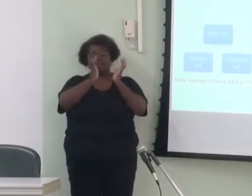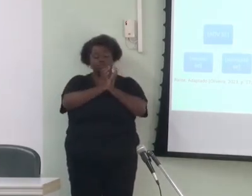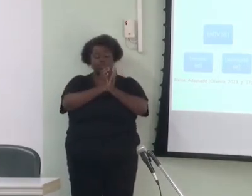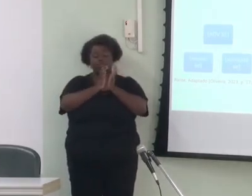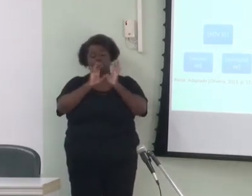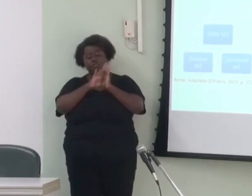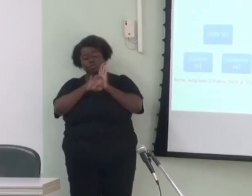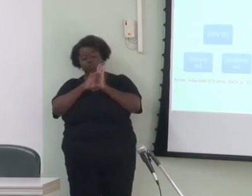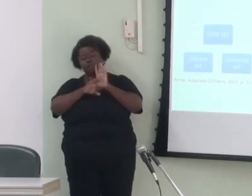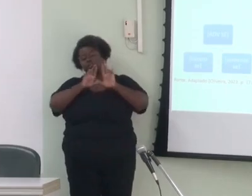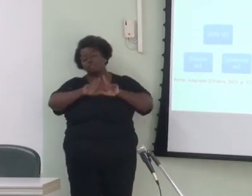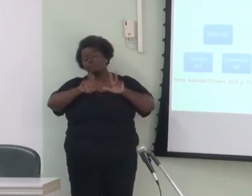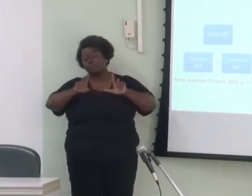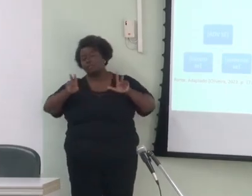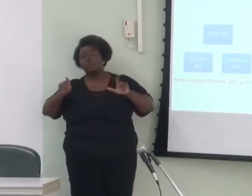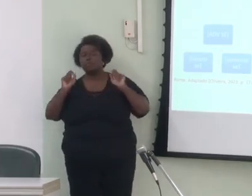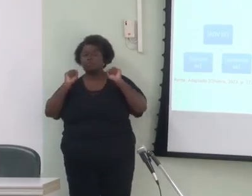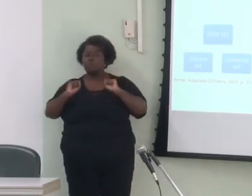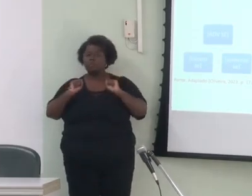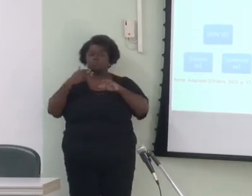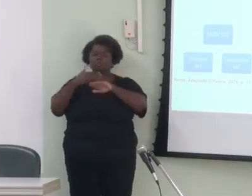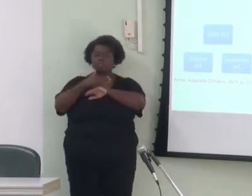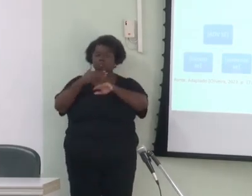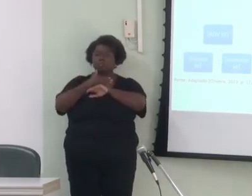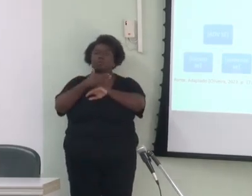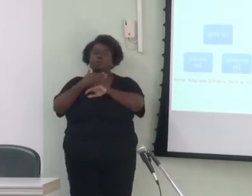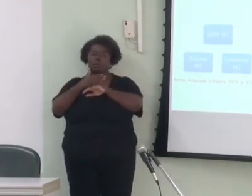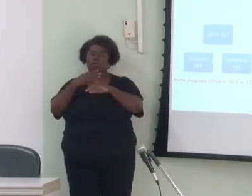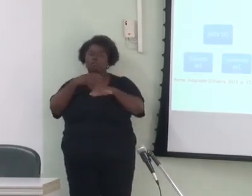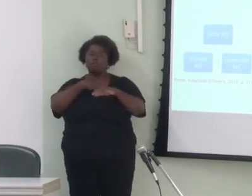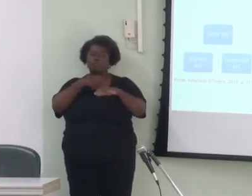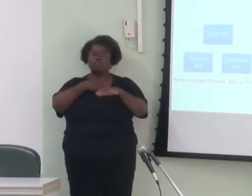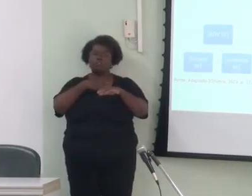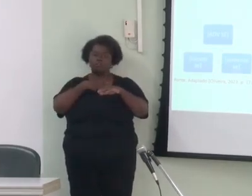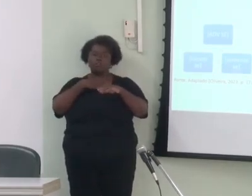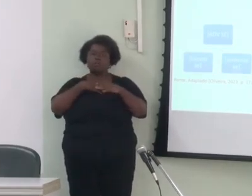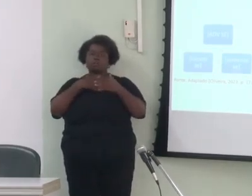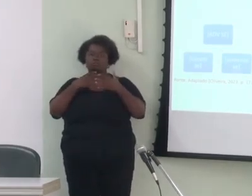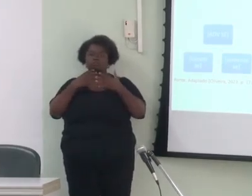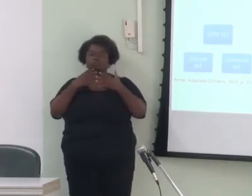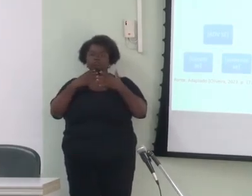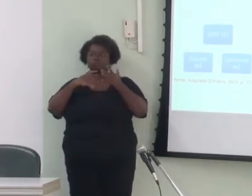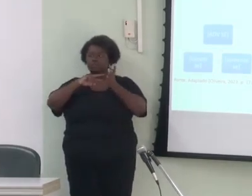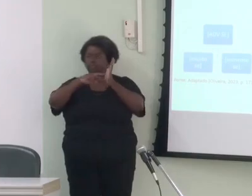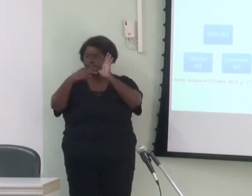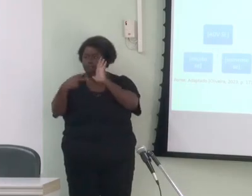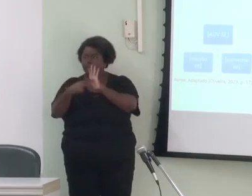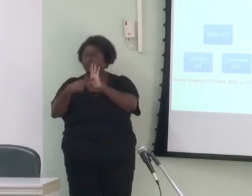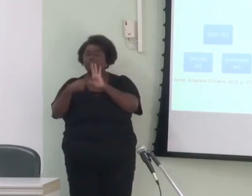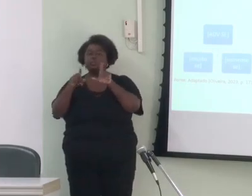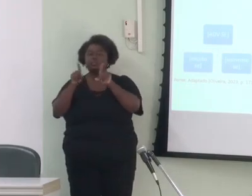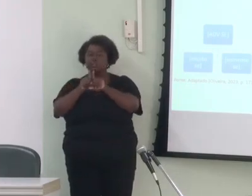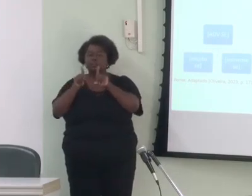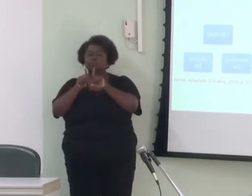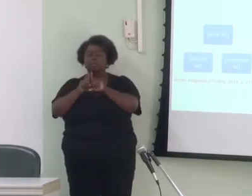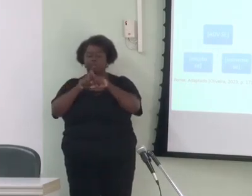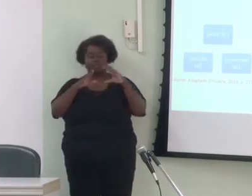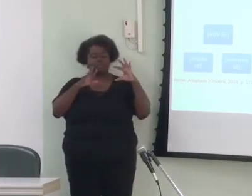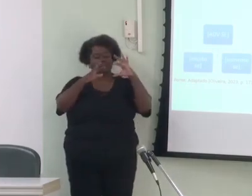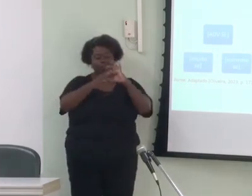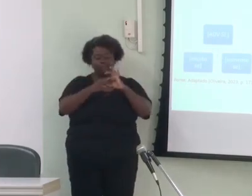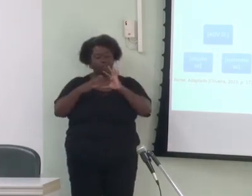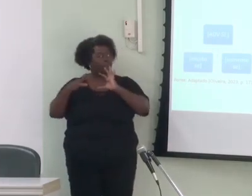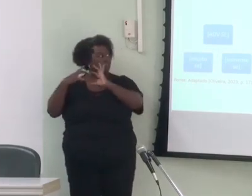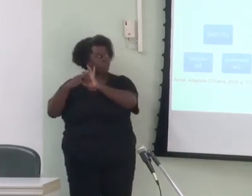podem participar de uma mesma rede por meio do compartilhamento de propriedades de forma significada e assim se ligam uns aos outros numa